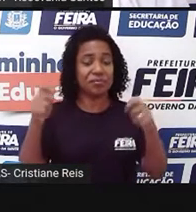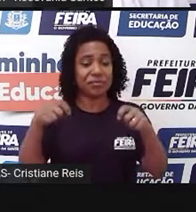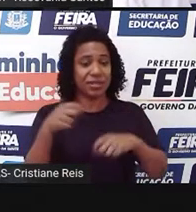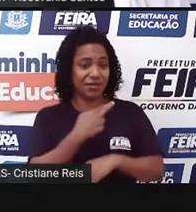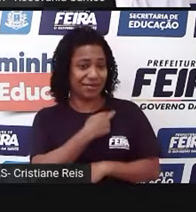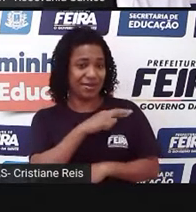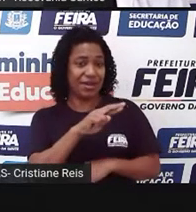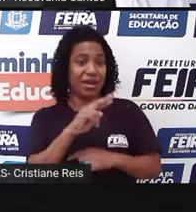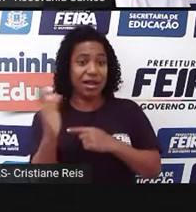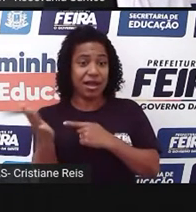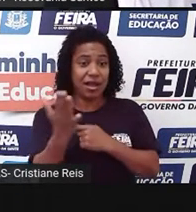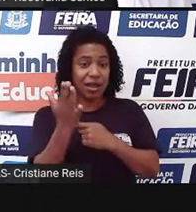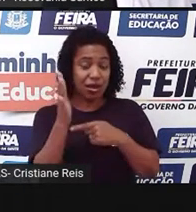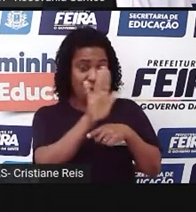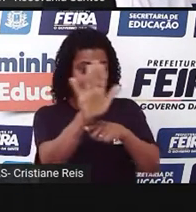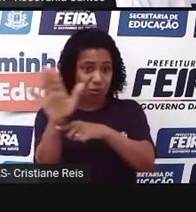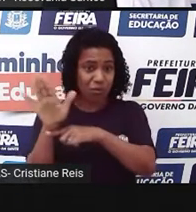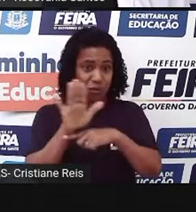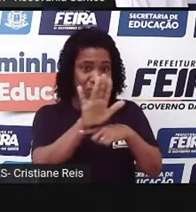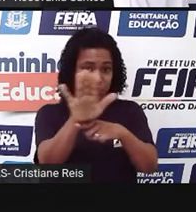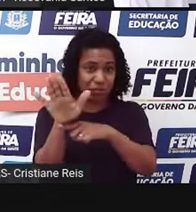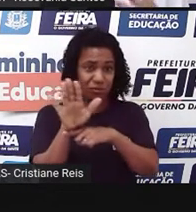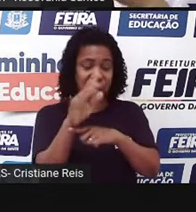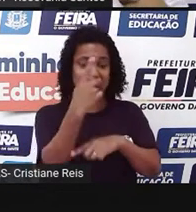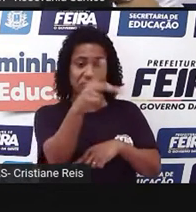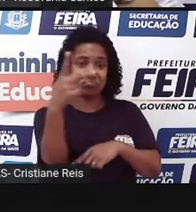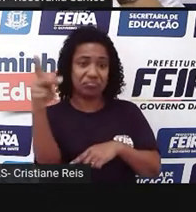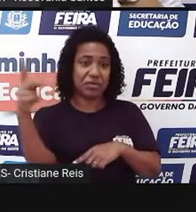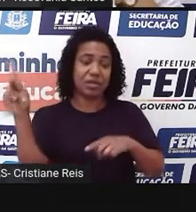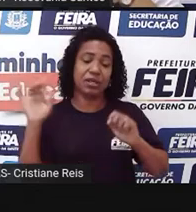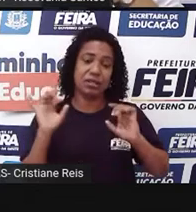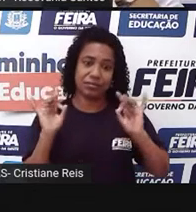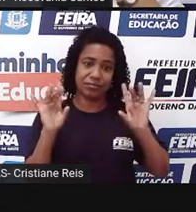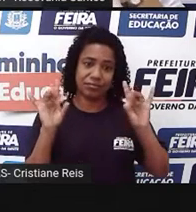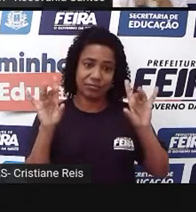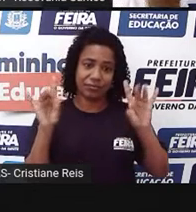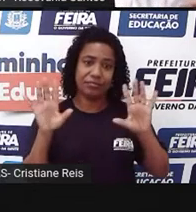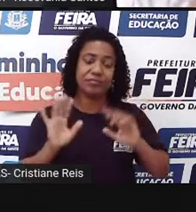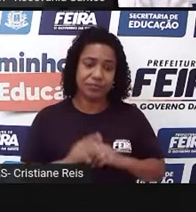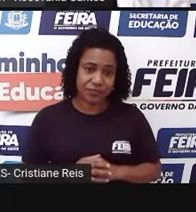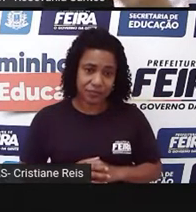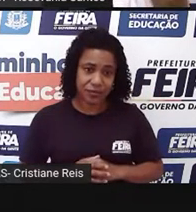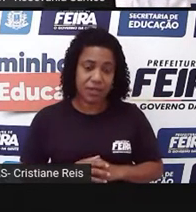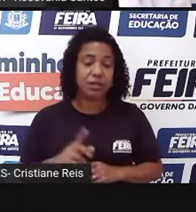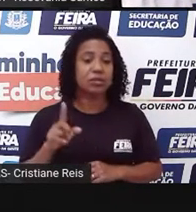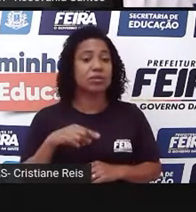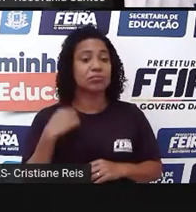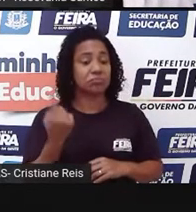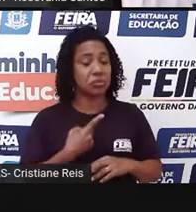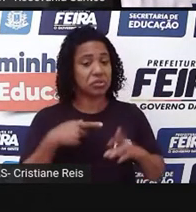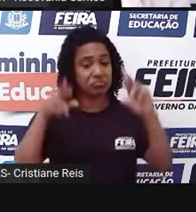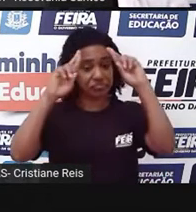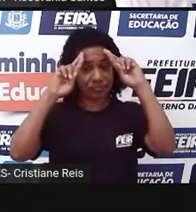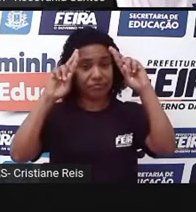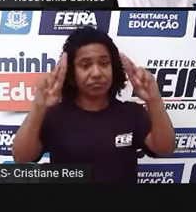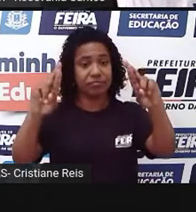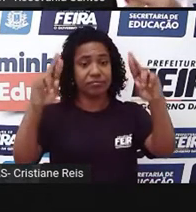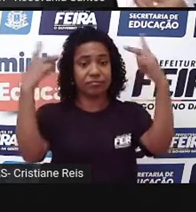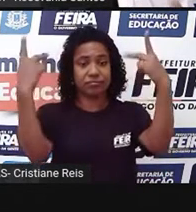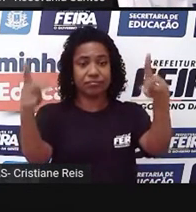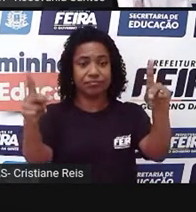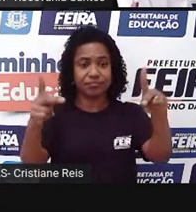ou espiritual, né. Então vai, né, da crença de cada um e cabe a nós respeitar isso, né.